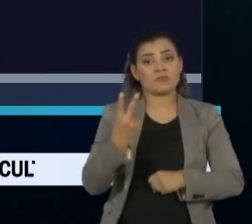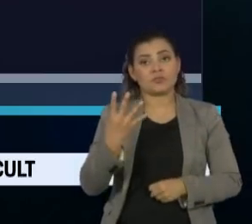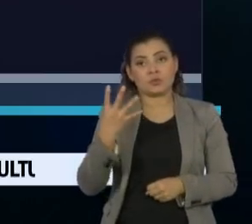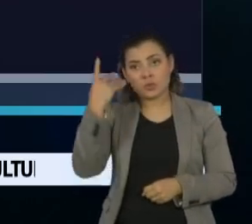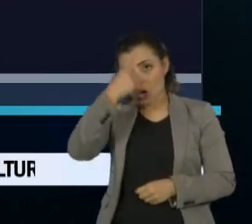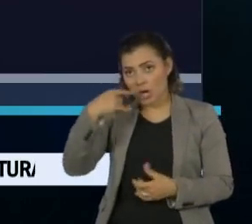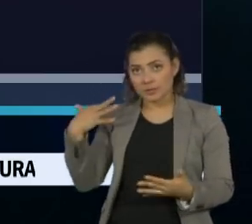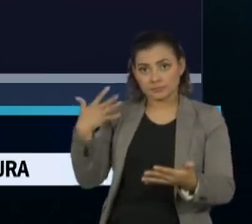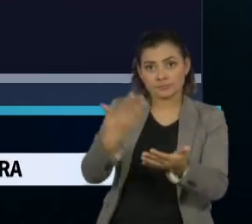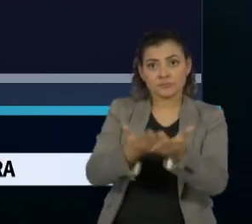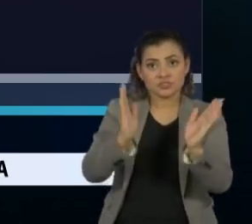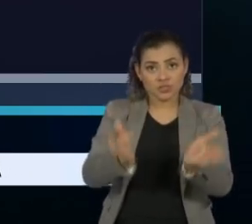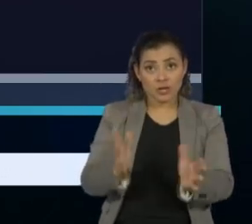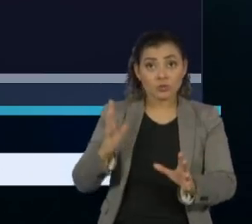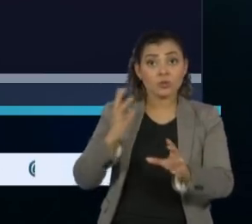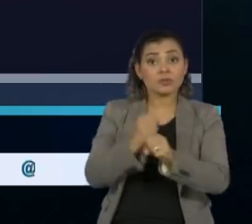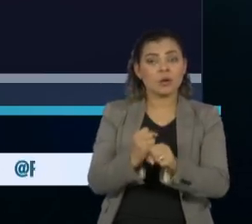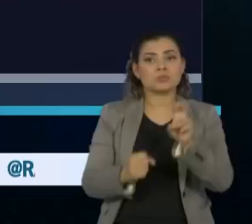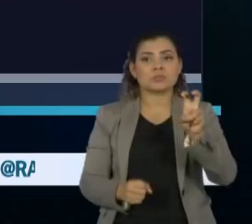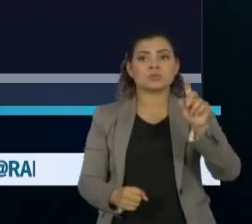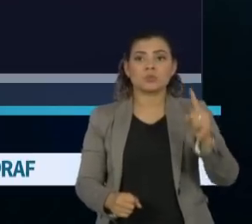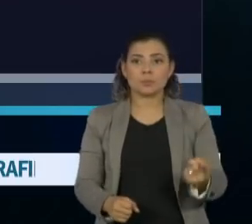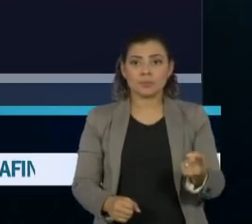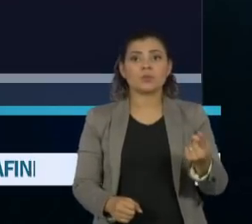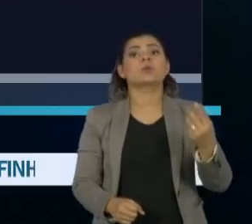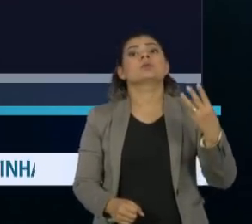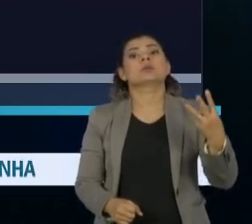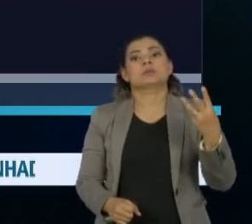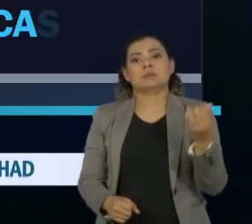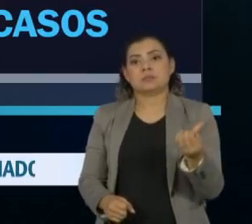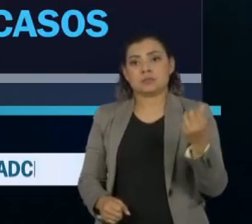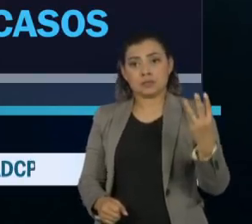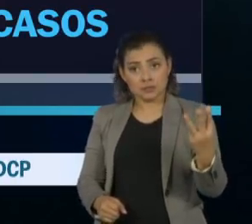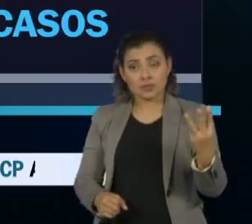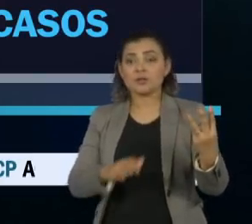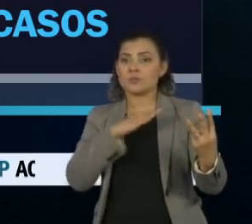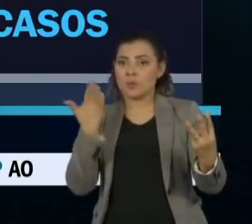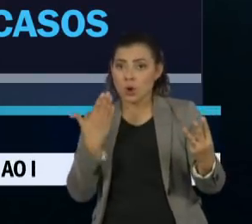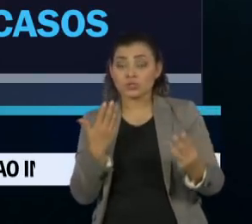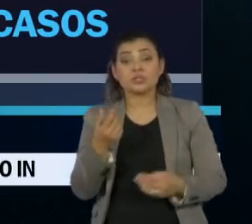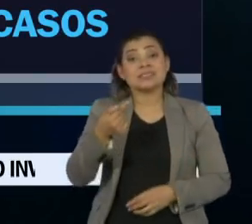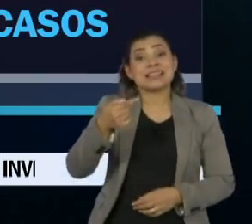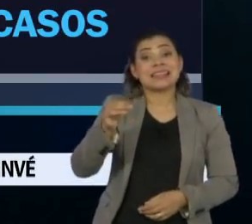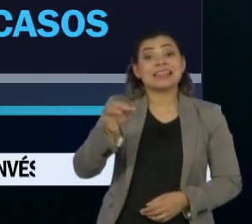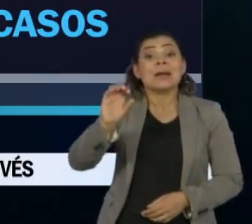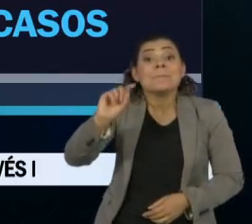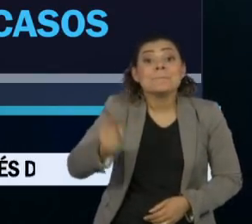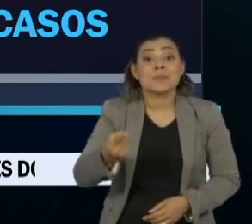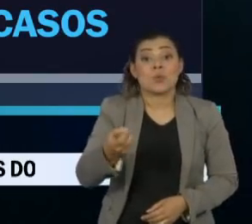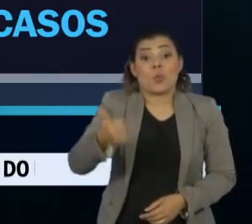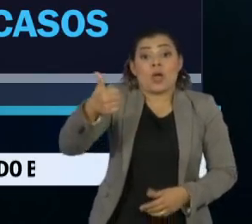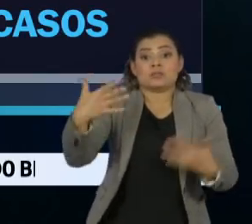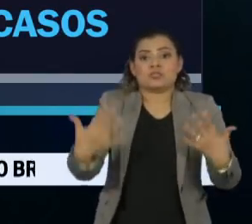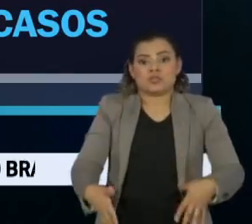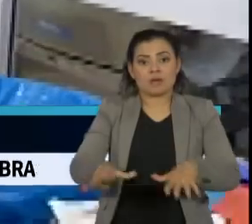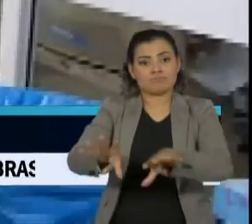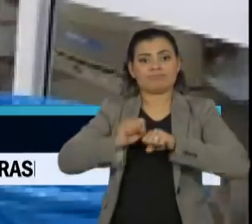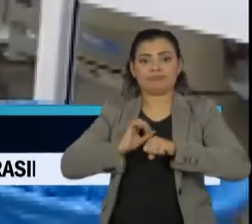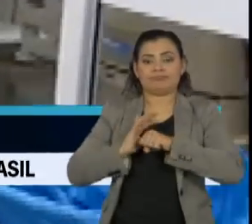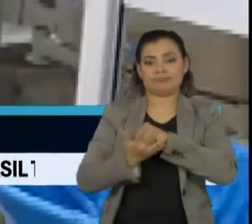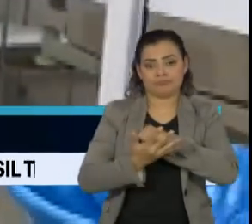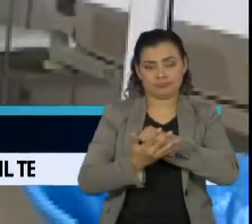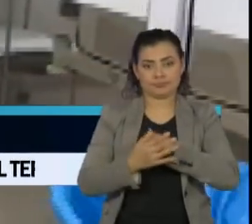horas. No total, são 5.363 óbitos e quase 70 mil pessoas foram infectadas com a doença.